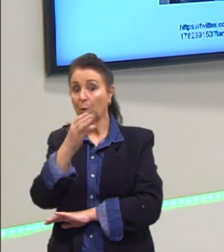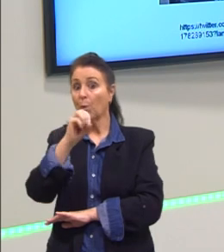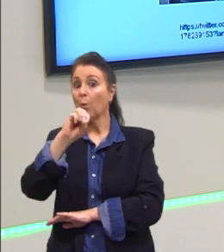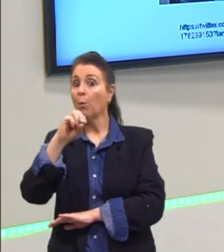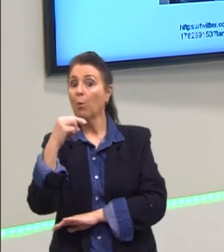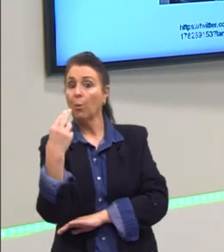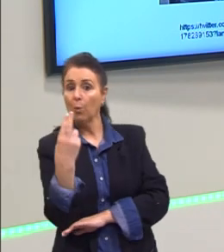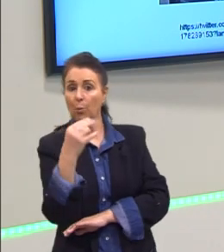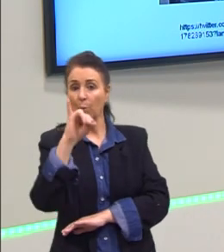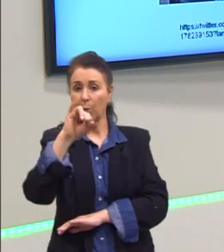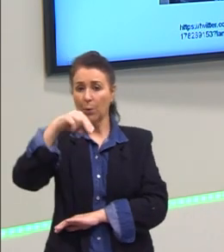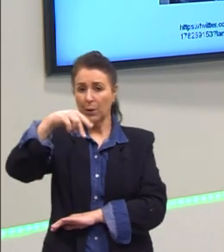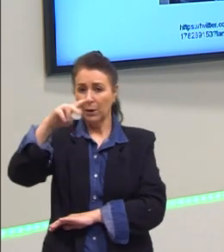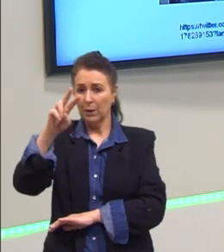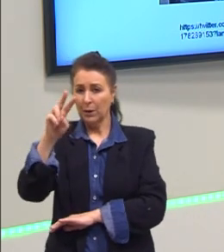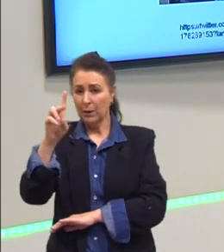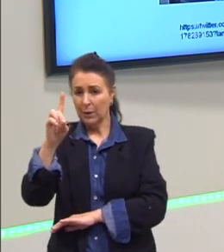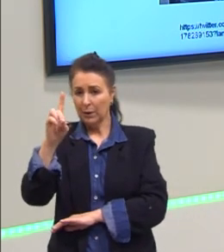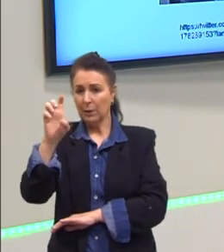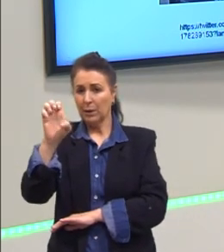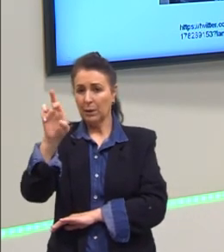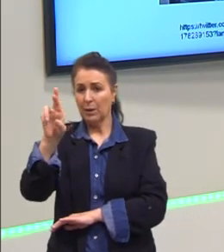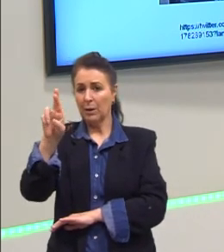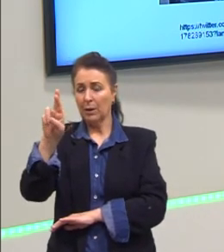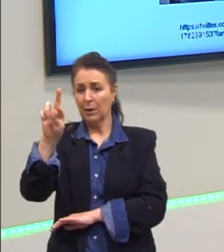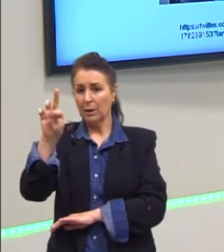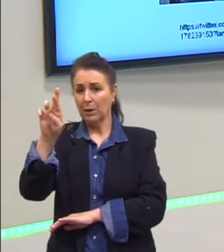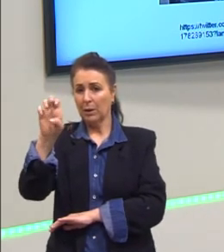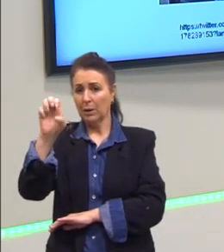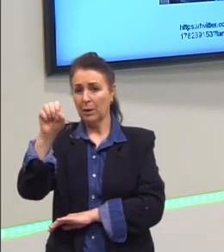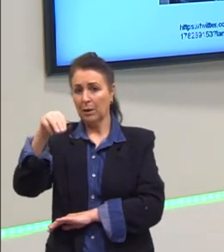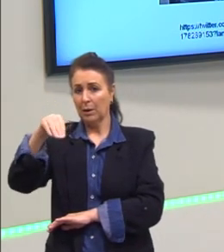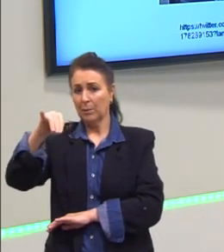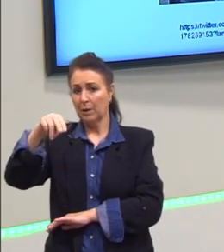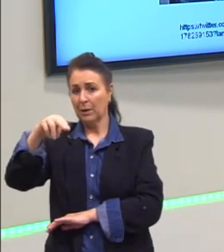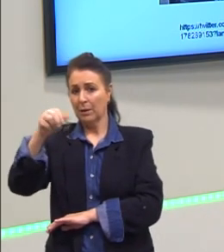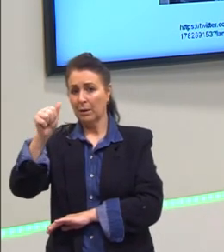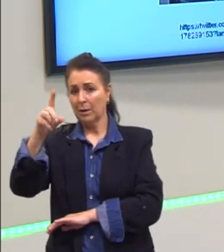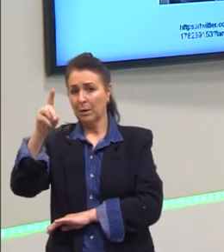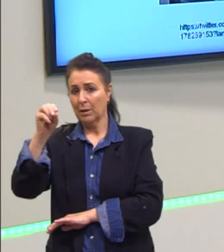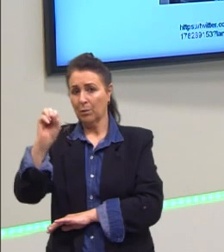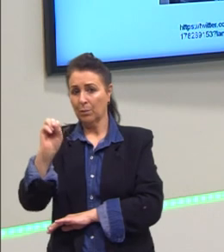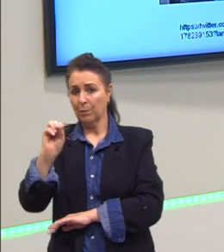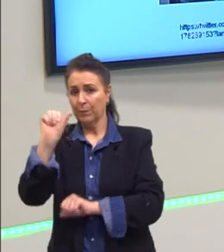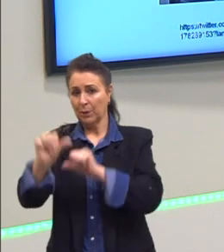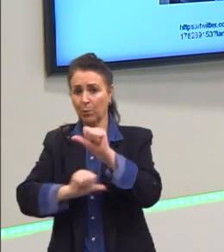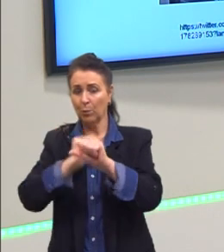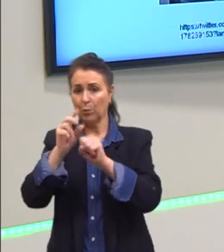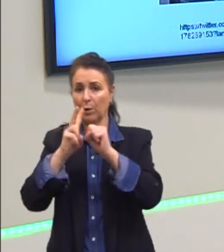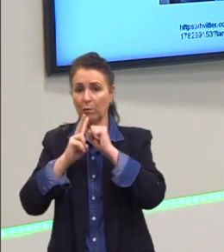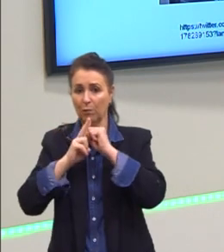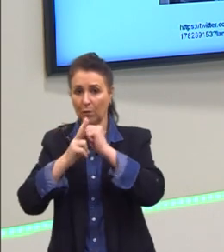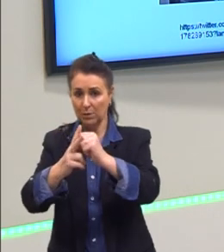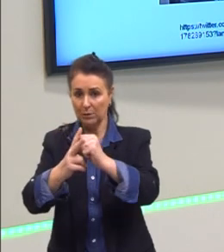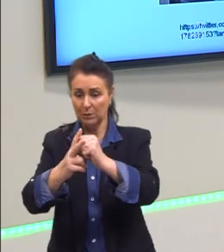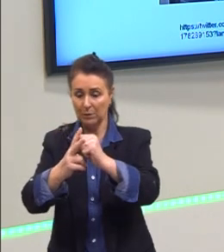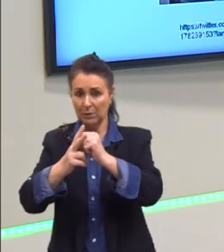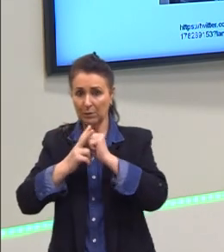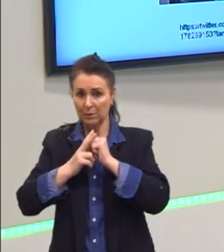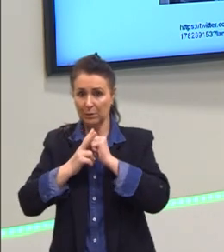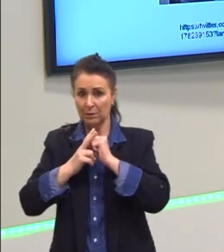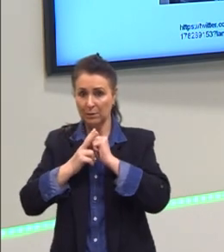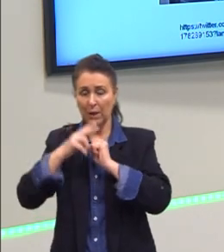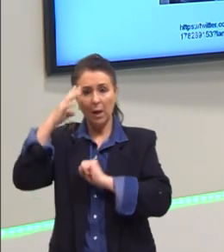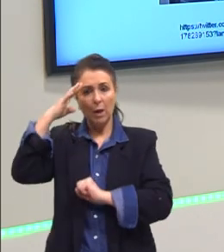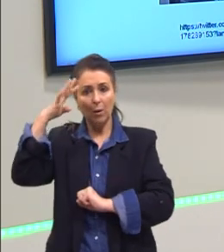uma transformação dessa minha voz passiva para uma voz ativa, eu vou imaginar um sujeito. Então,